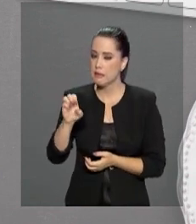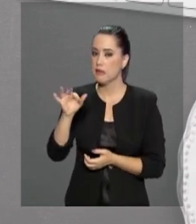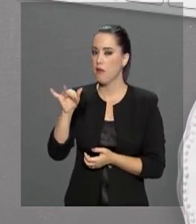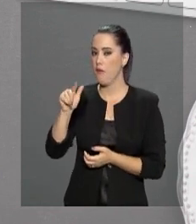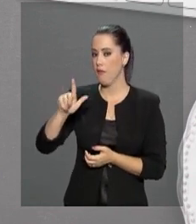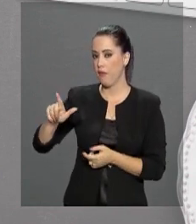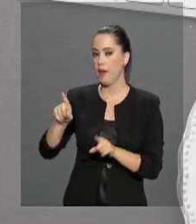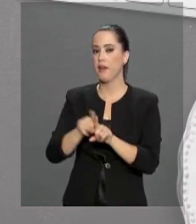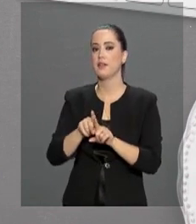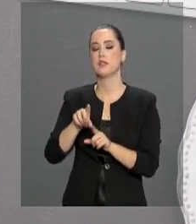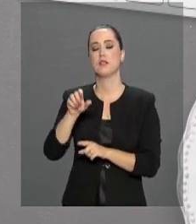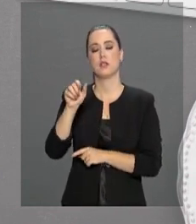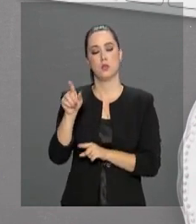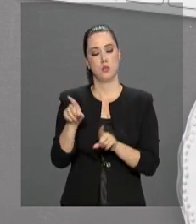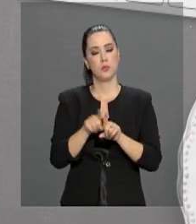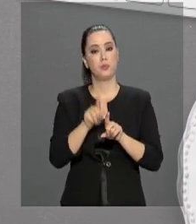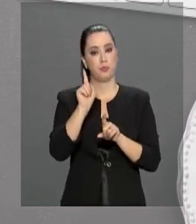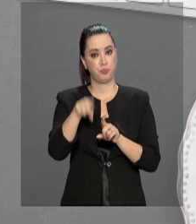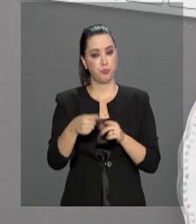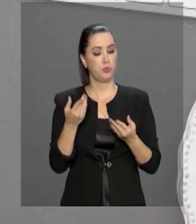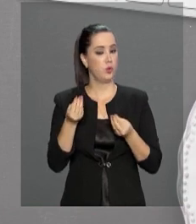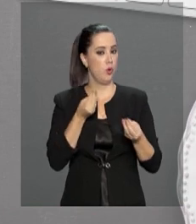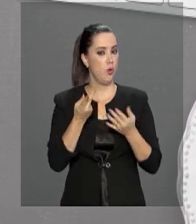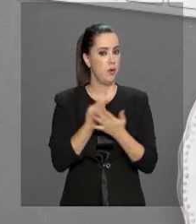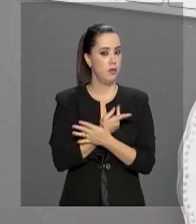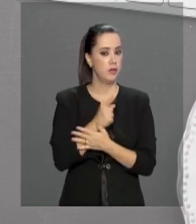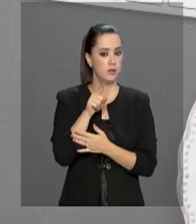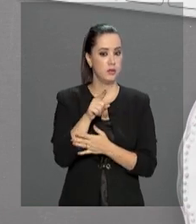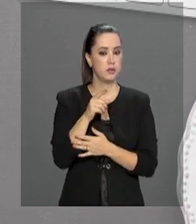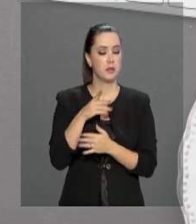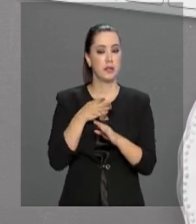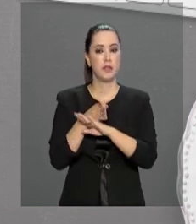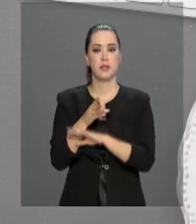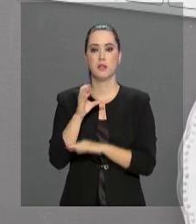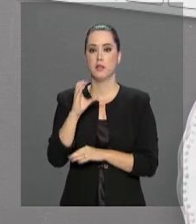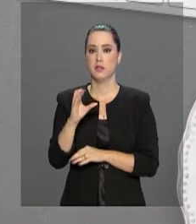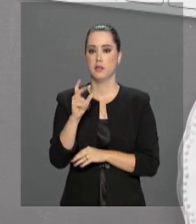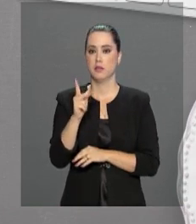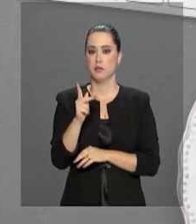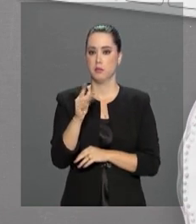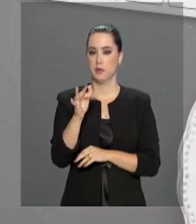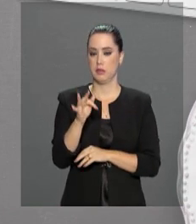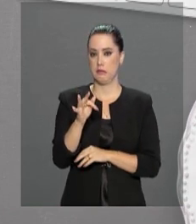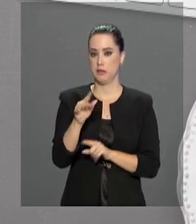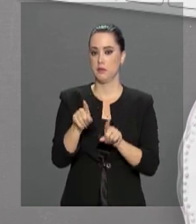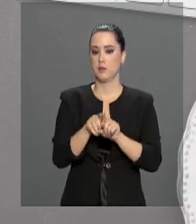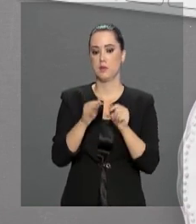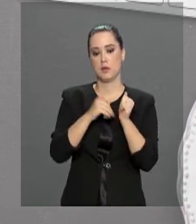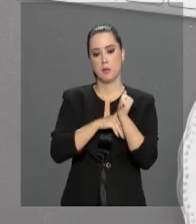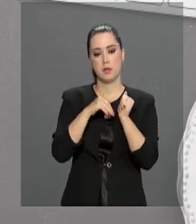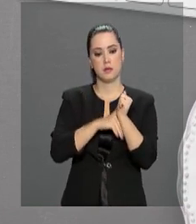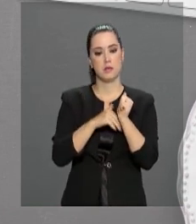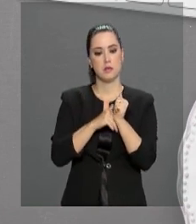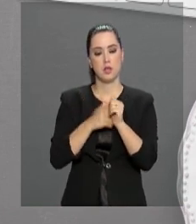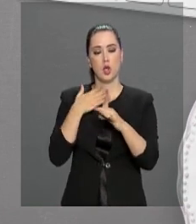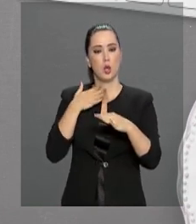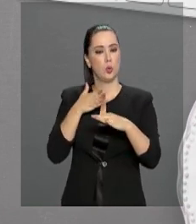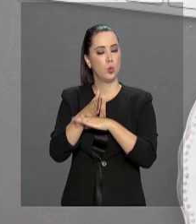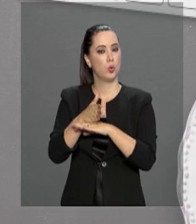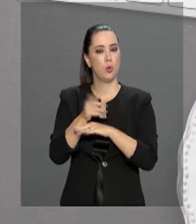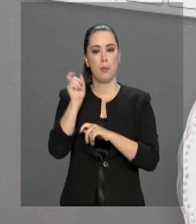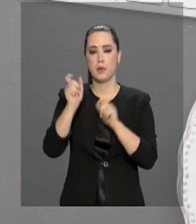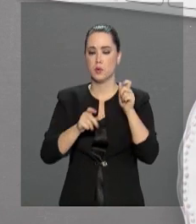Android e iOS. O acesso se dá por meio do CPF e de uma senha. Uma vez no aplicativo, o